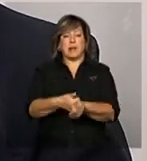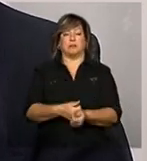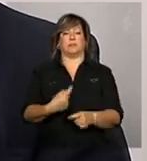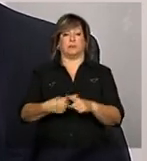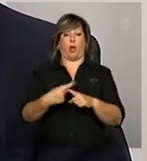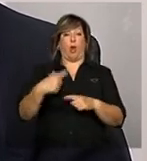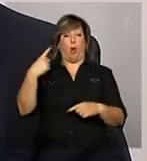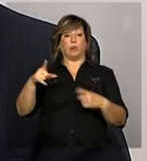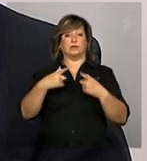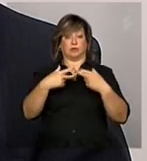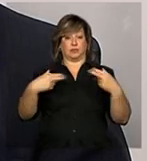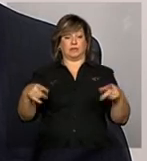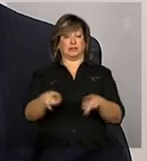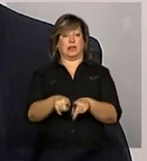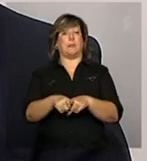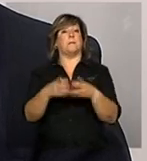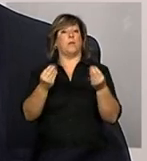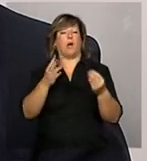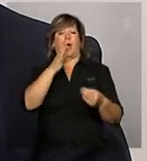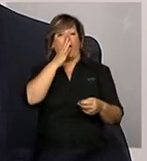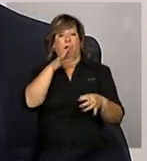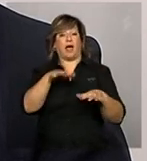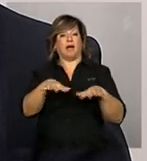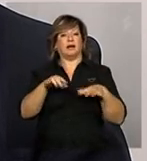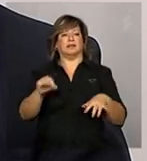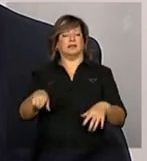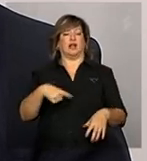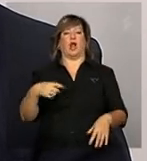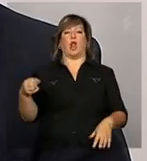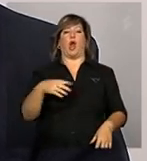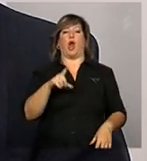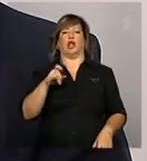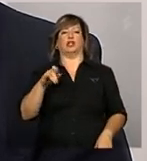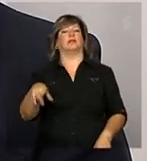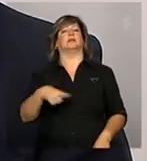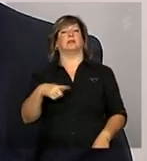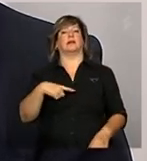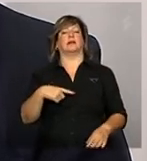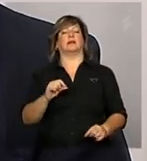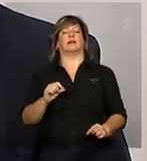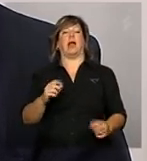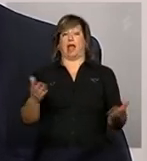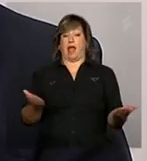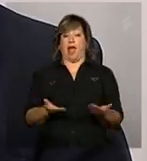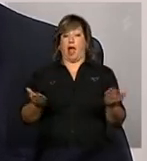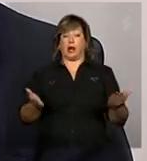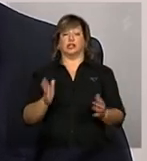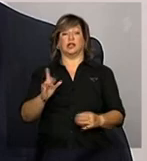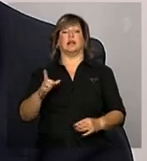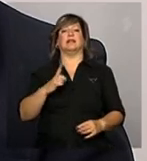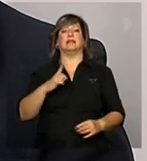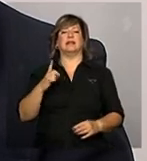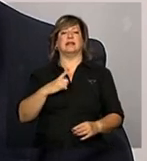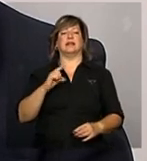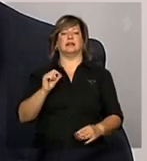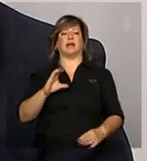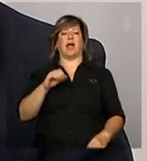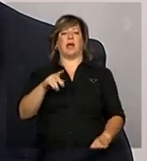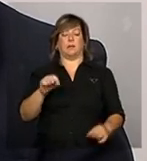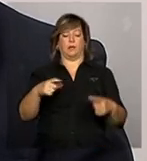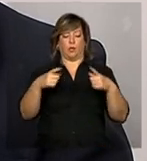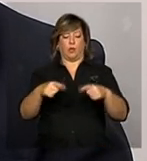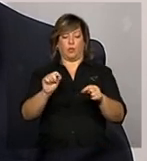fator bastante interessante na nova lógica do parecer do demonstrativo, que agora a gente já tem um campo para